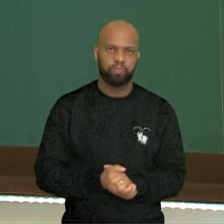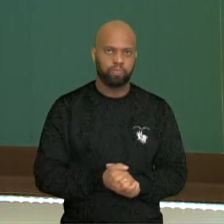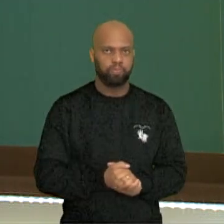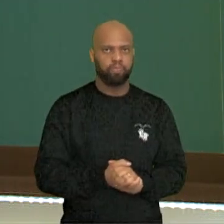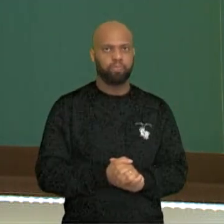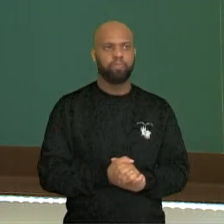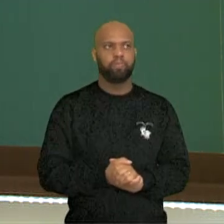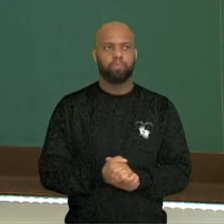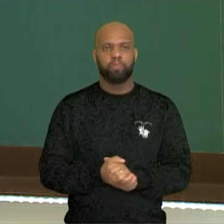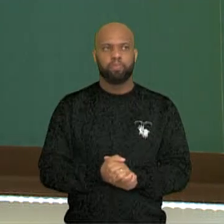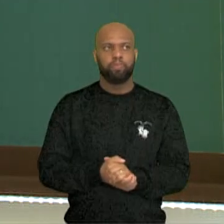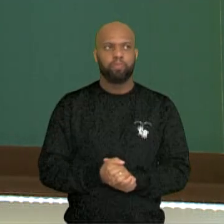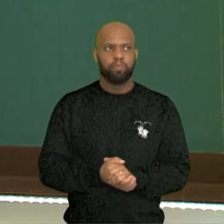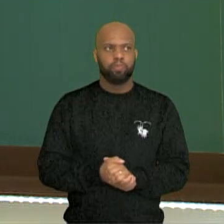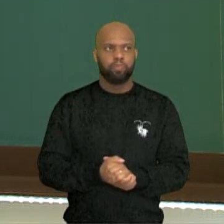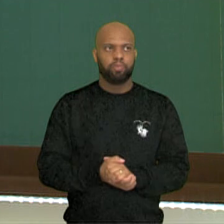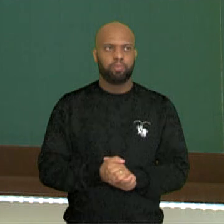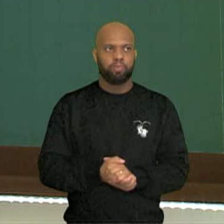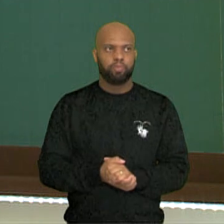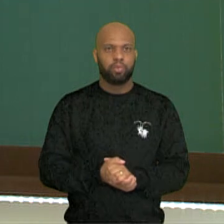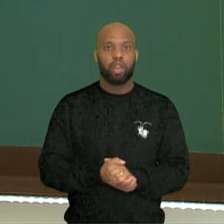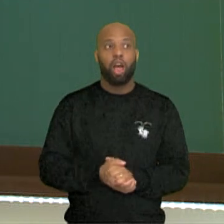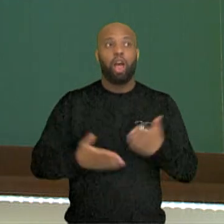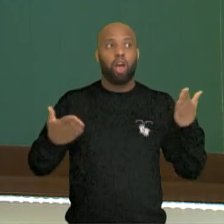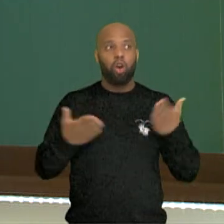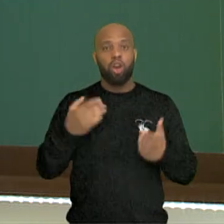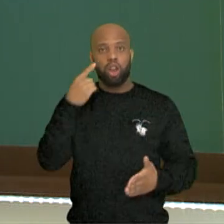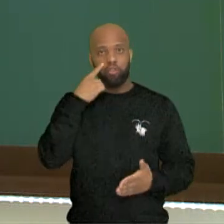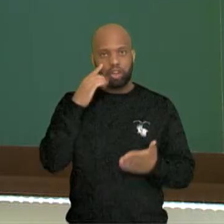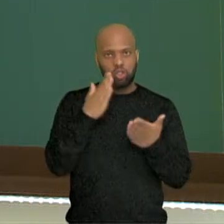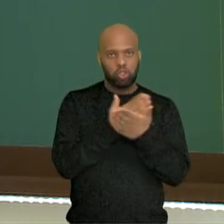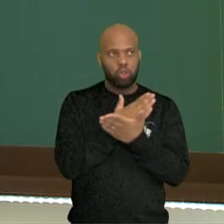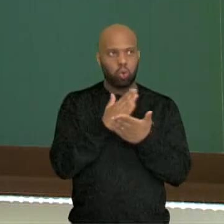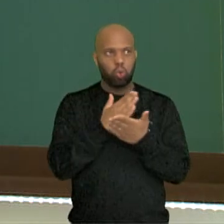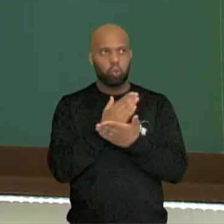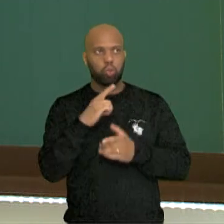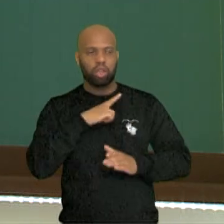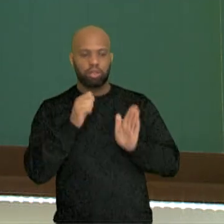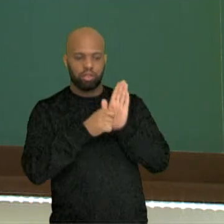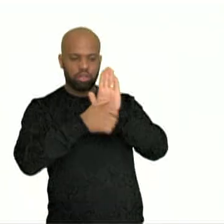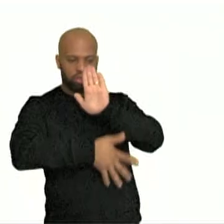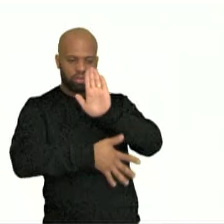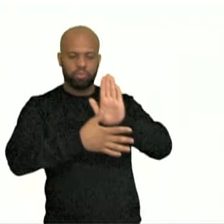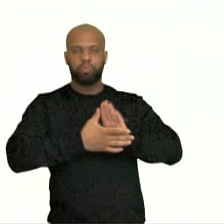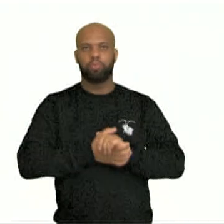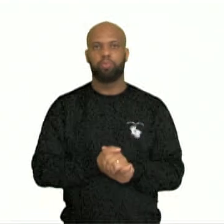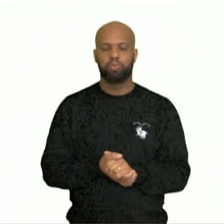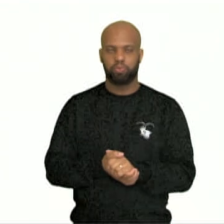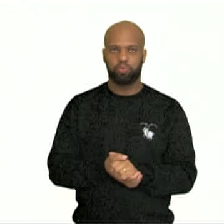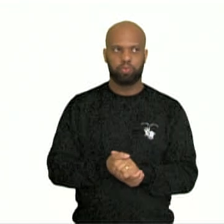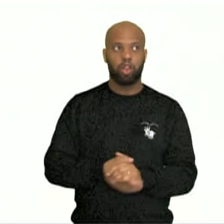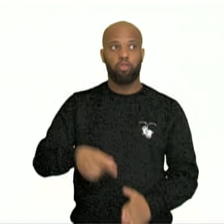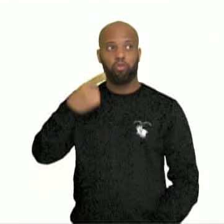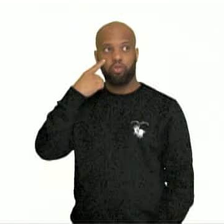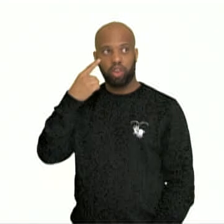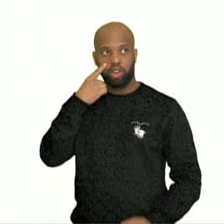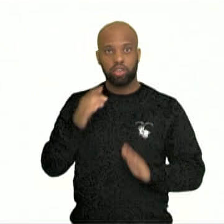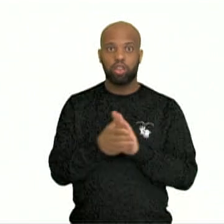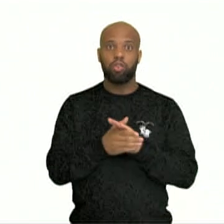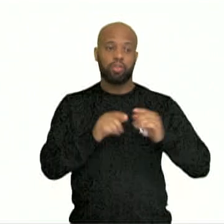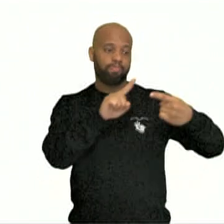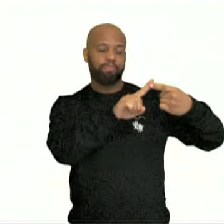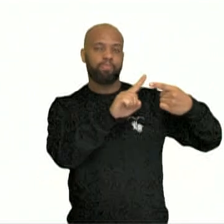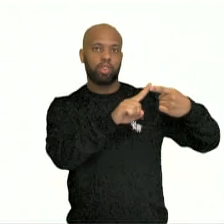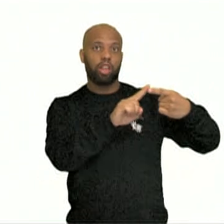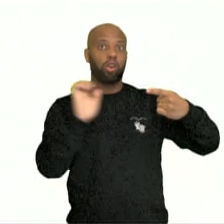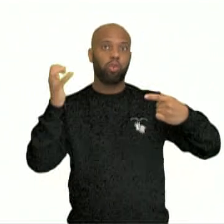É bem simples. Agora, vamos observar aqui, né, classificado poético. Olha lá, anáfora